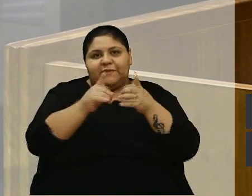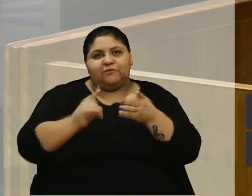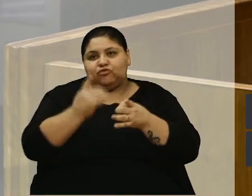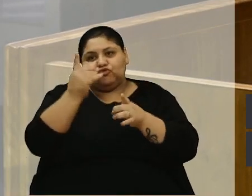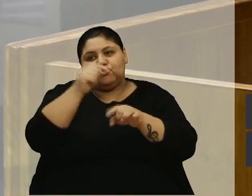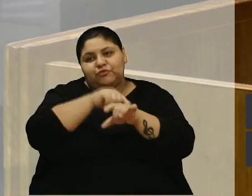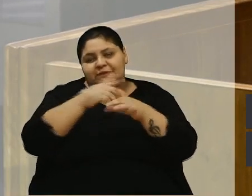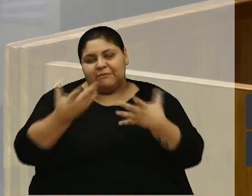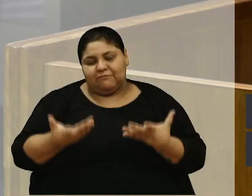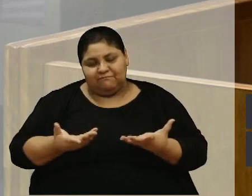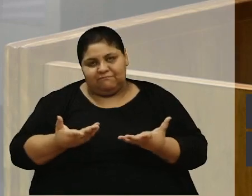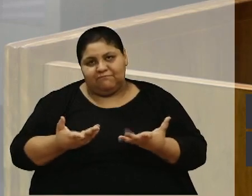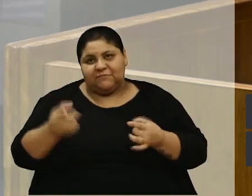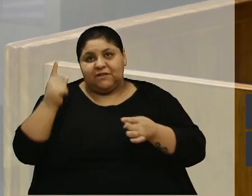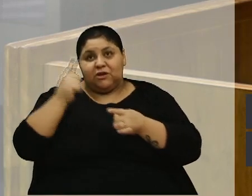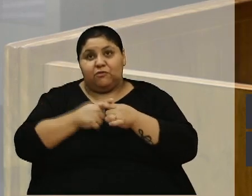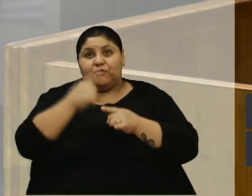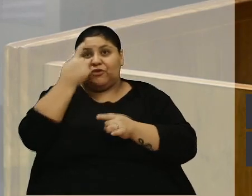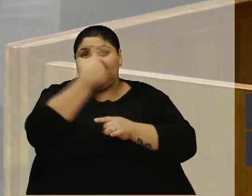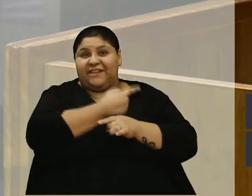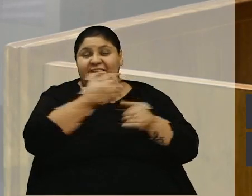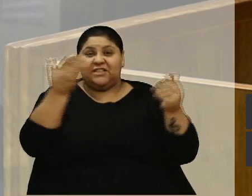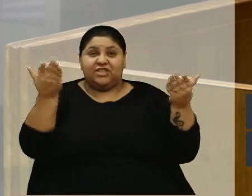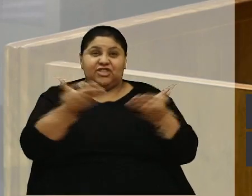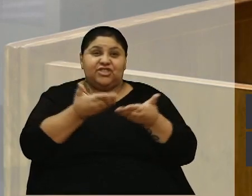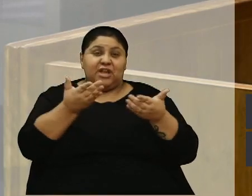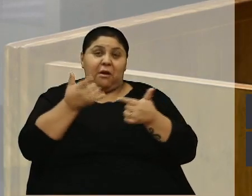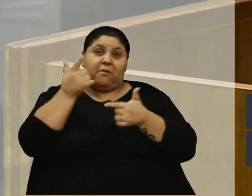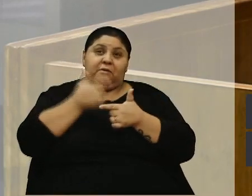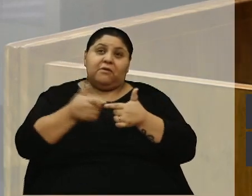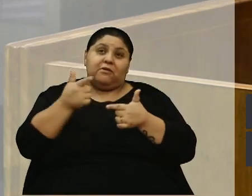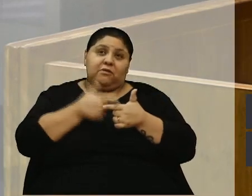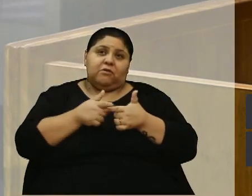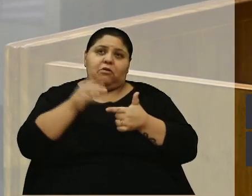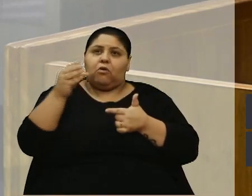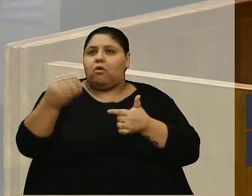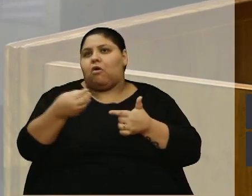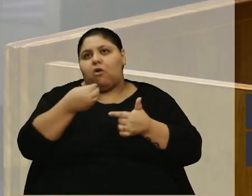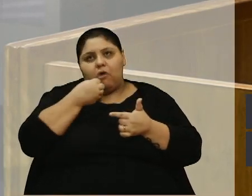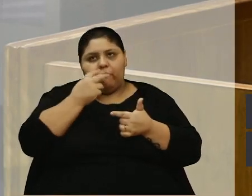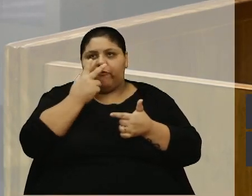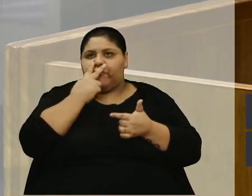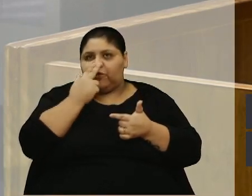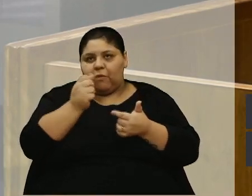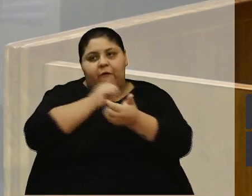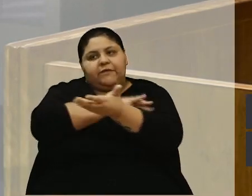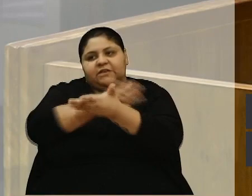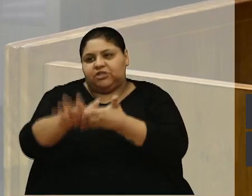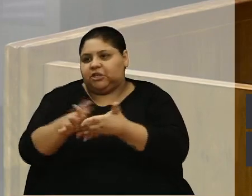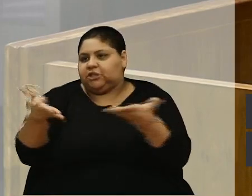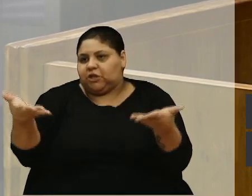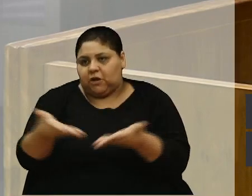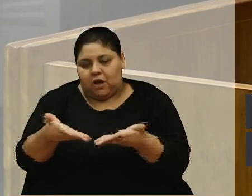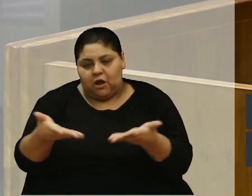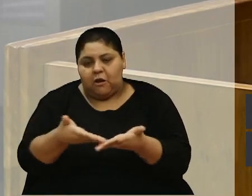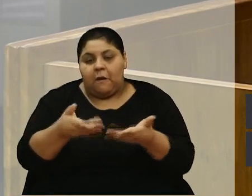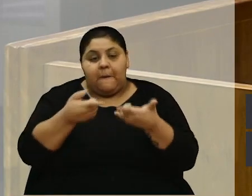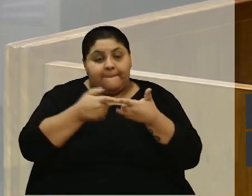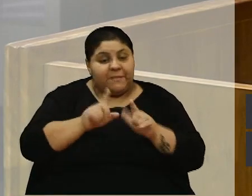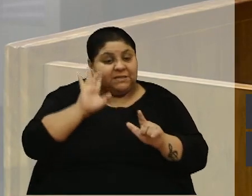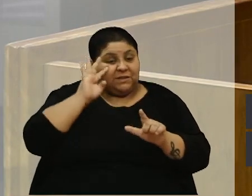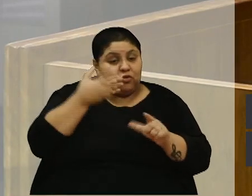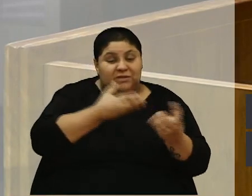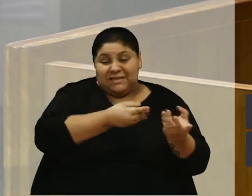tempos. Porque isso aqui já está com esse problema, claro que não com essa tragédia toda. Há muito tempo, há